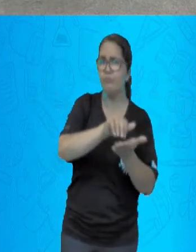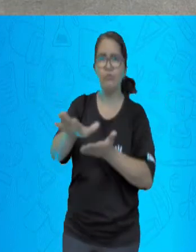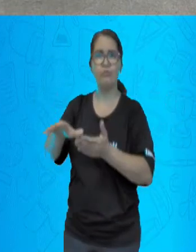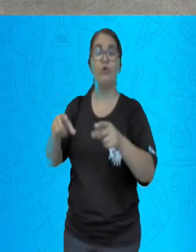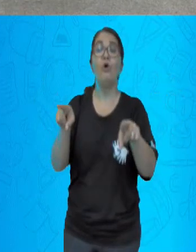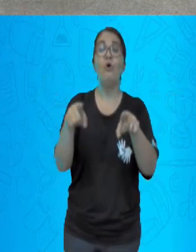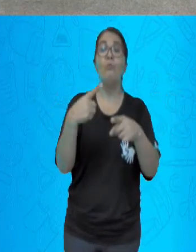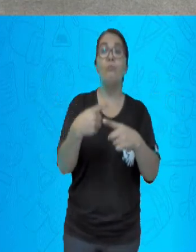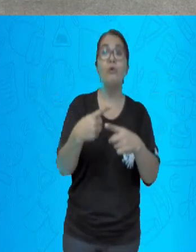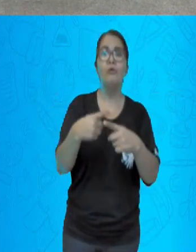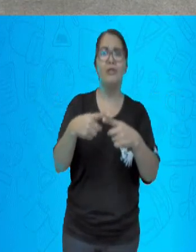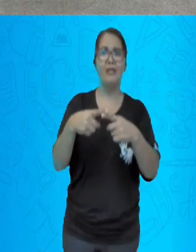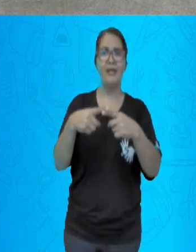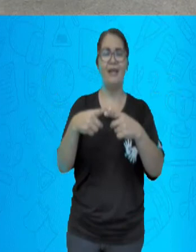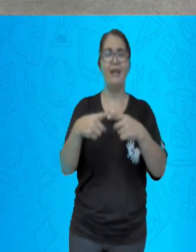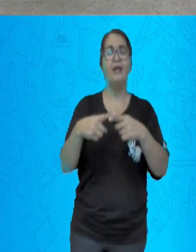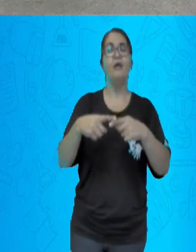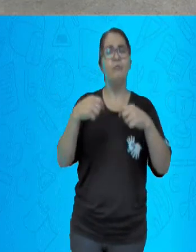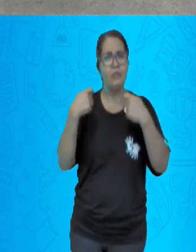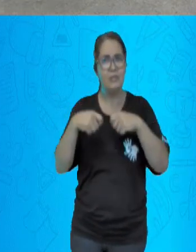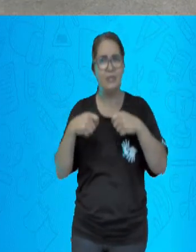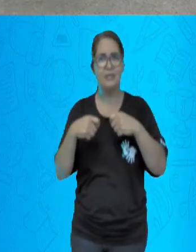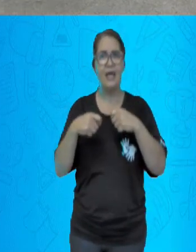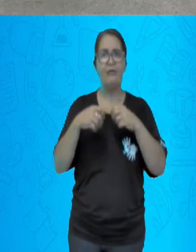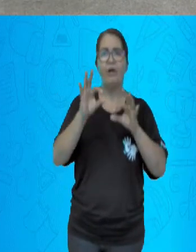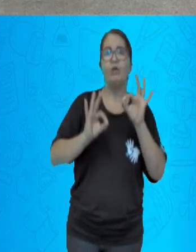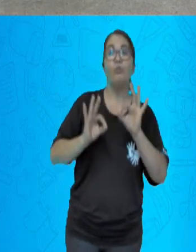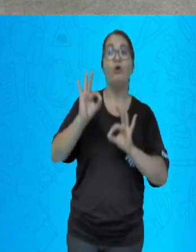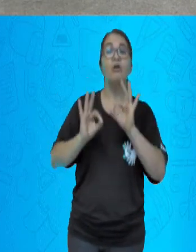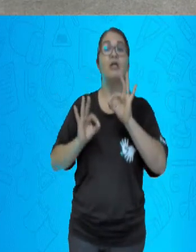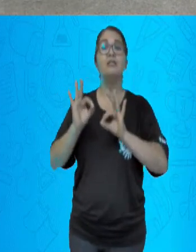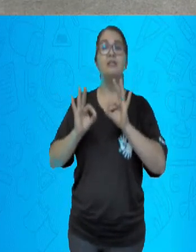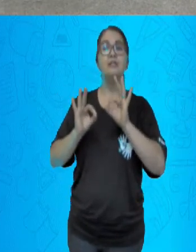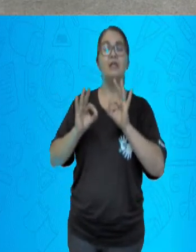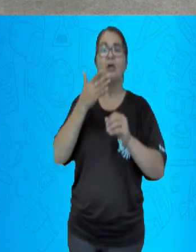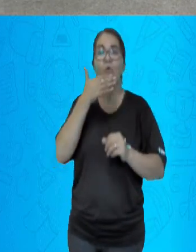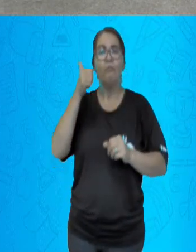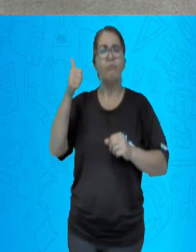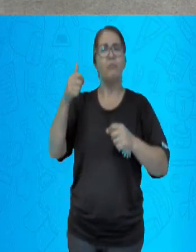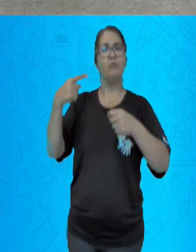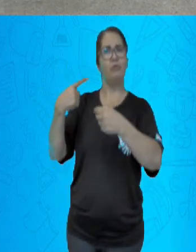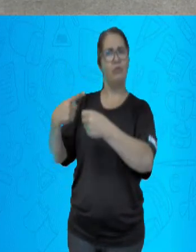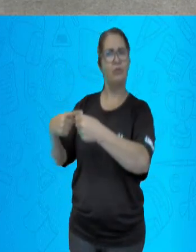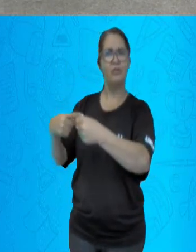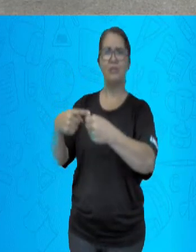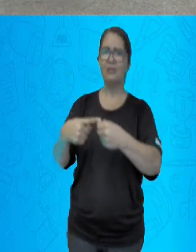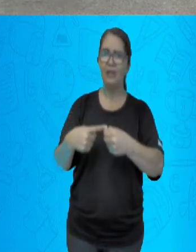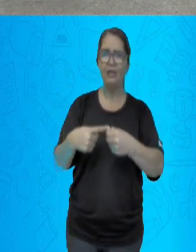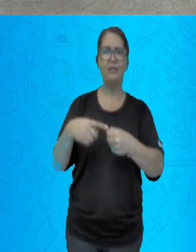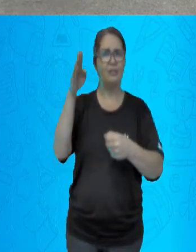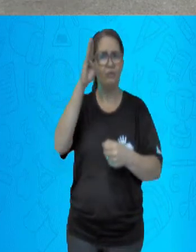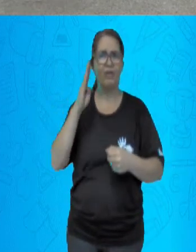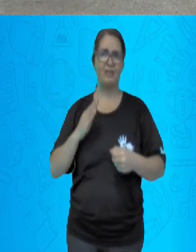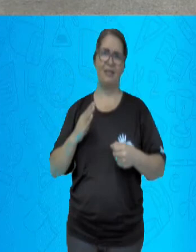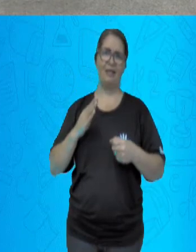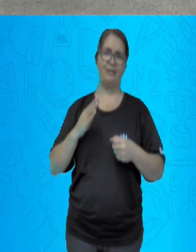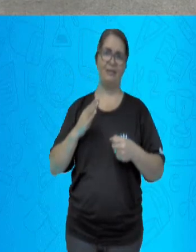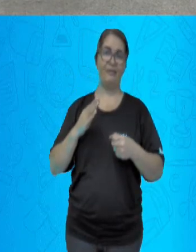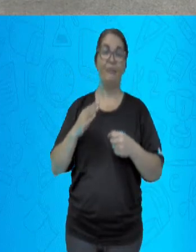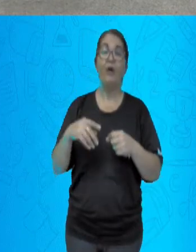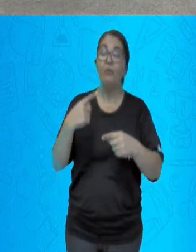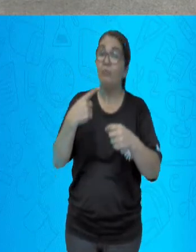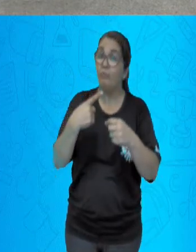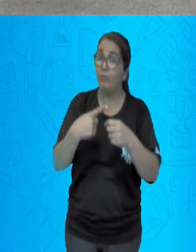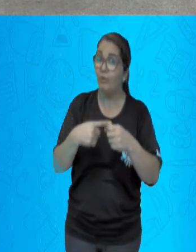Alves, passou a promover uma profunda reformação urbana, cujos principais exemplos foram a construção de avenidas centrais,